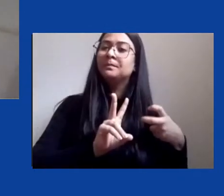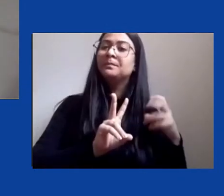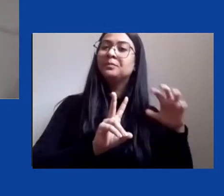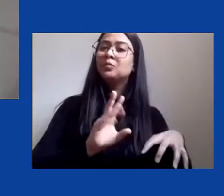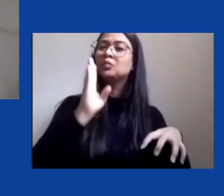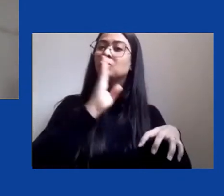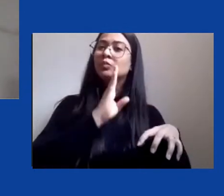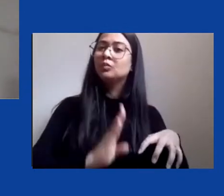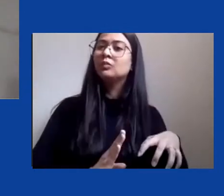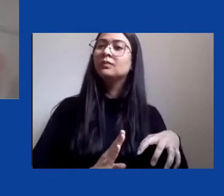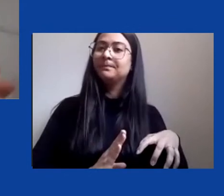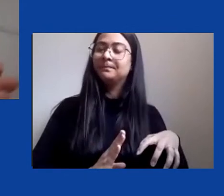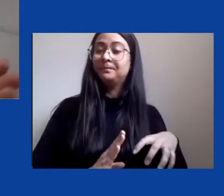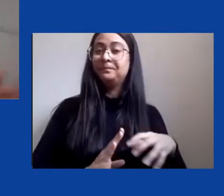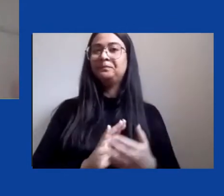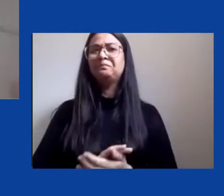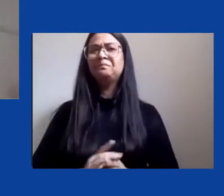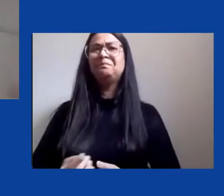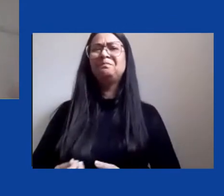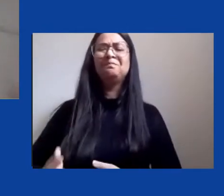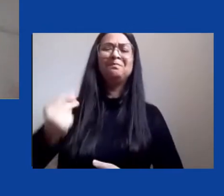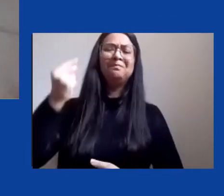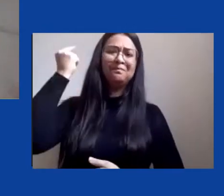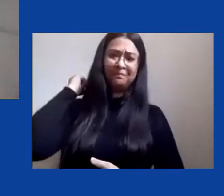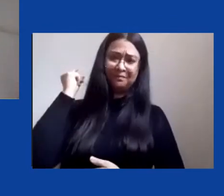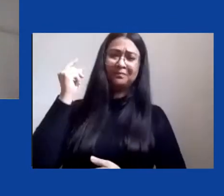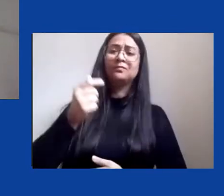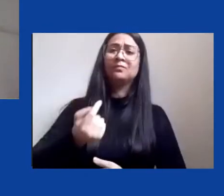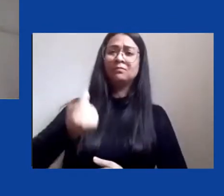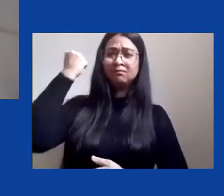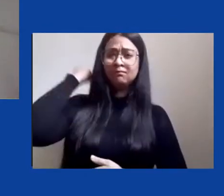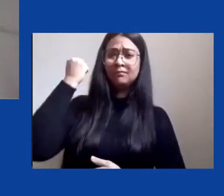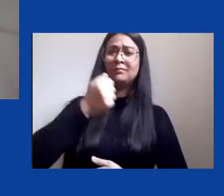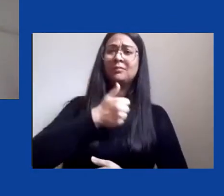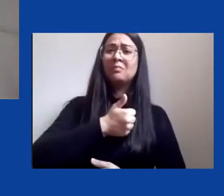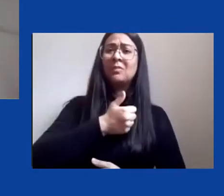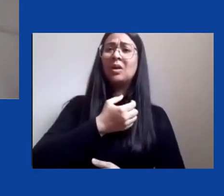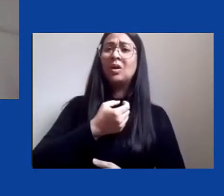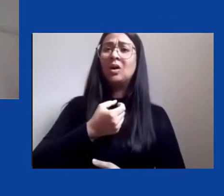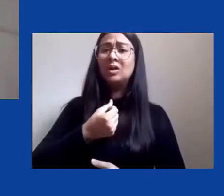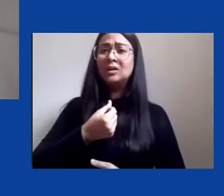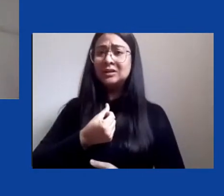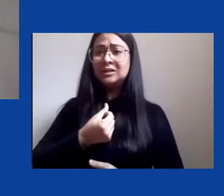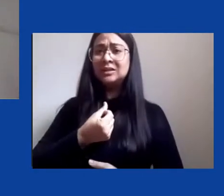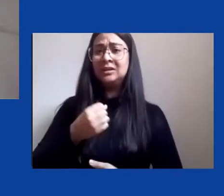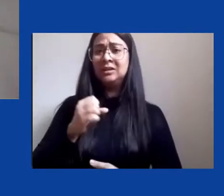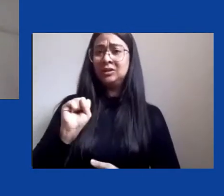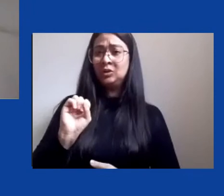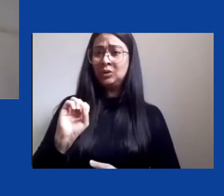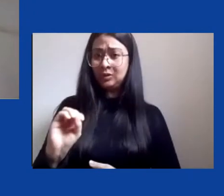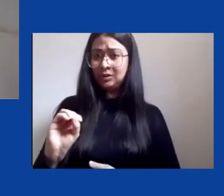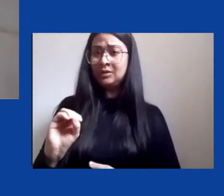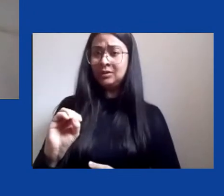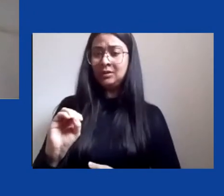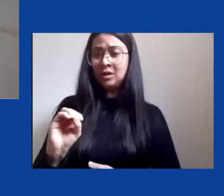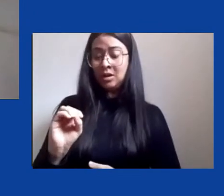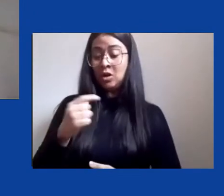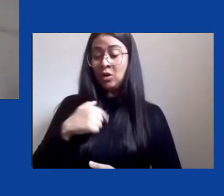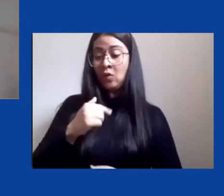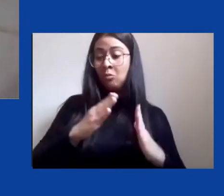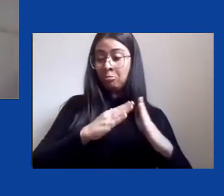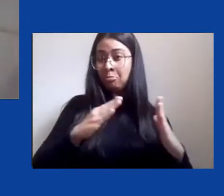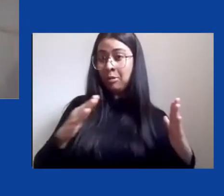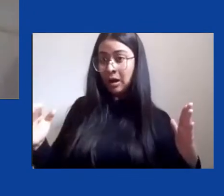1680 eu vou usar aqui uma linha temporal para que a gente possa acompanhar essa reflexão em